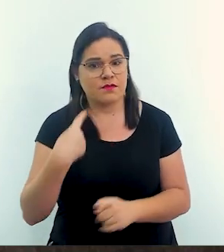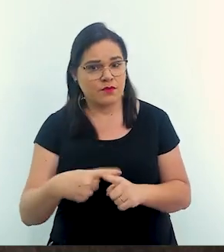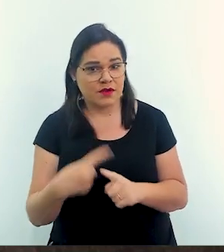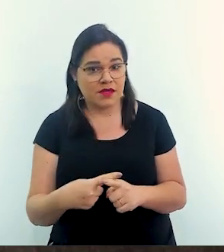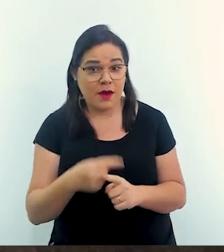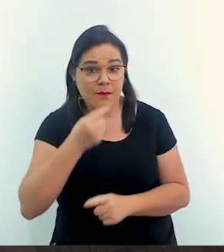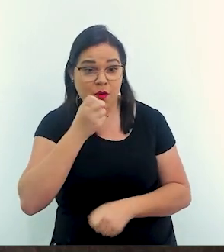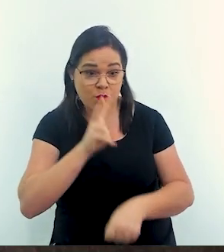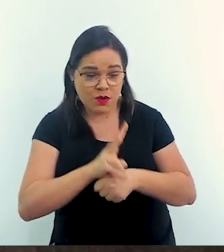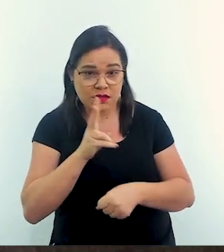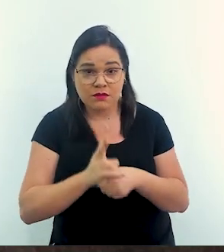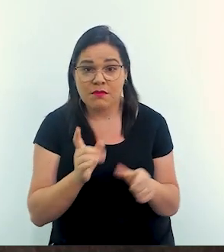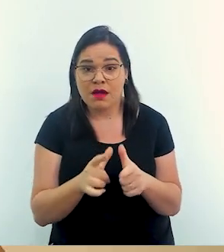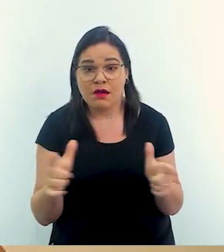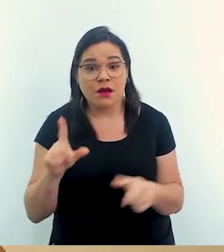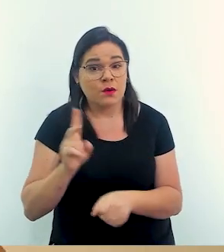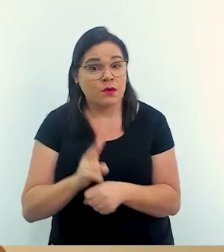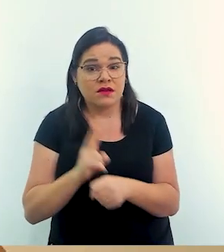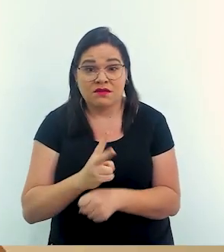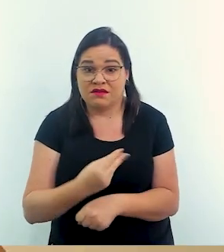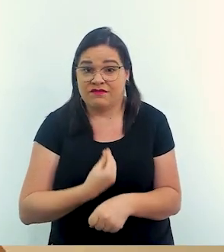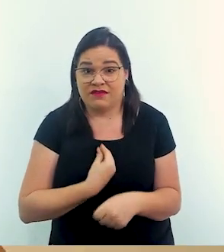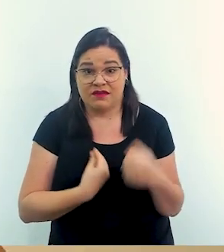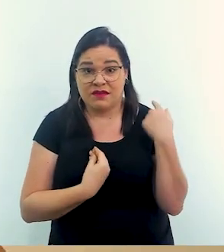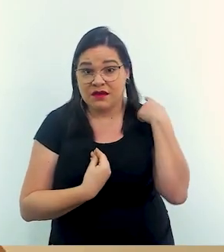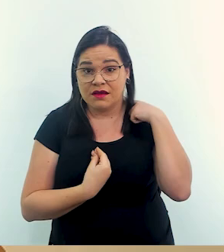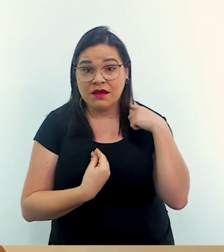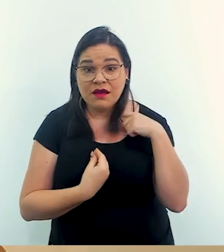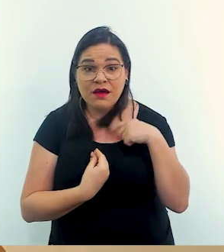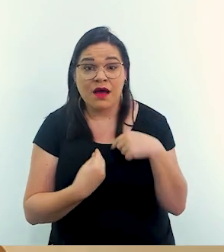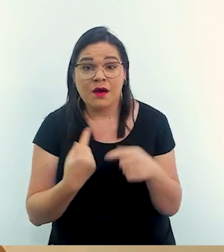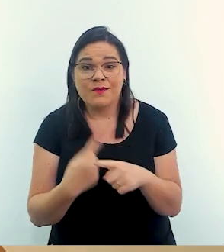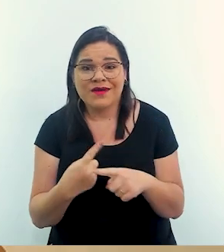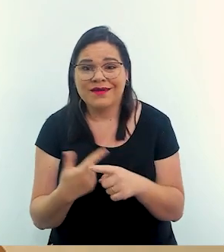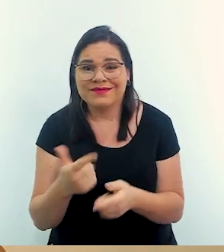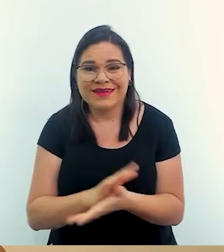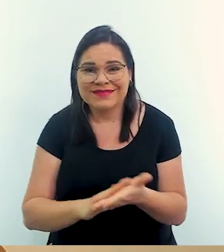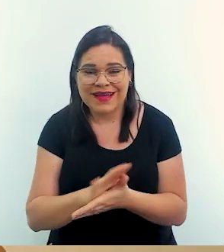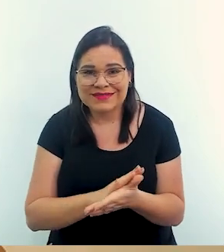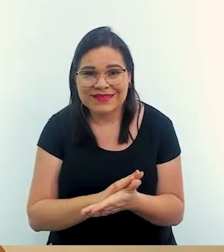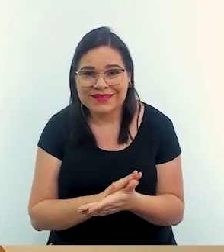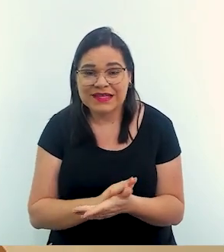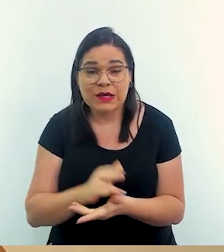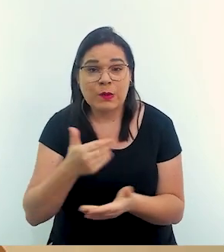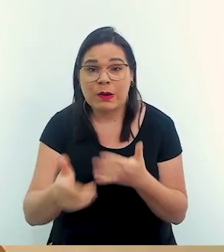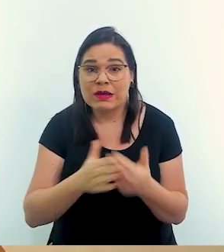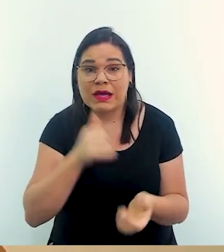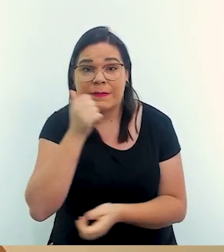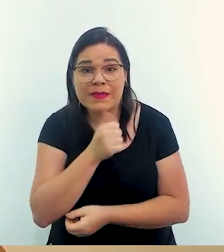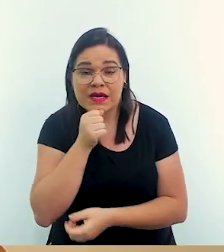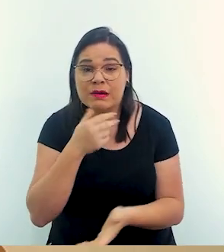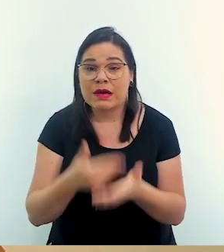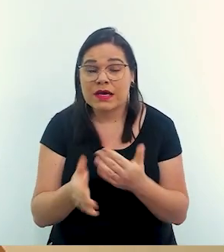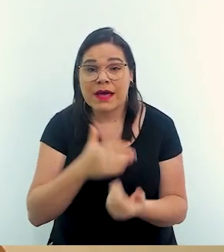difíceis porque o meu bem maior é preservar vidas. Porque não tem nada que qualquer mãe, qualquer pai, qualquer pessoa que perdeu um